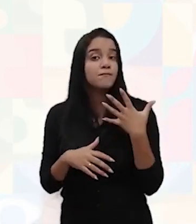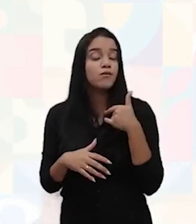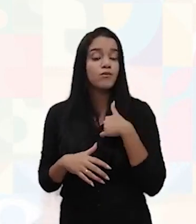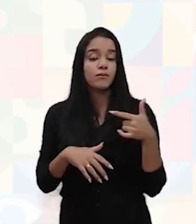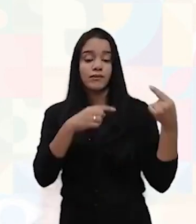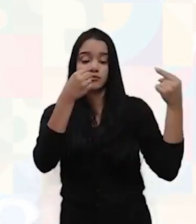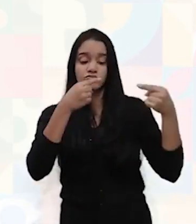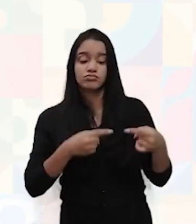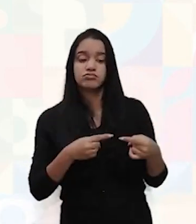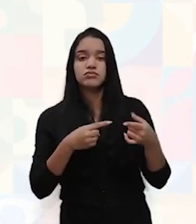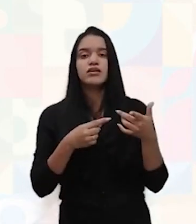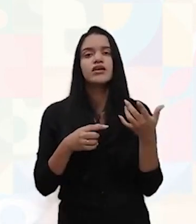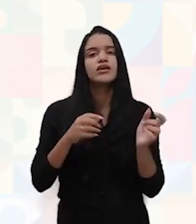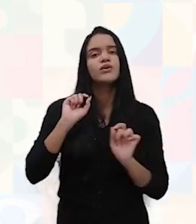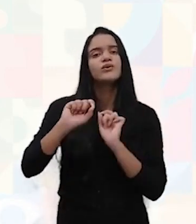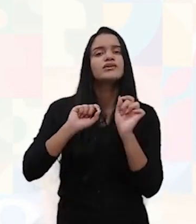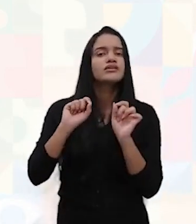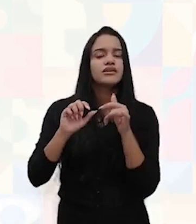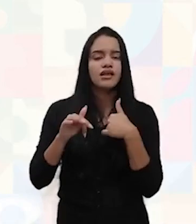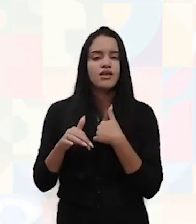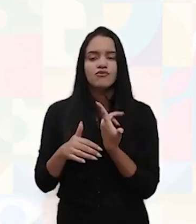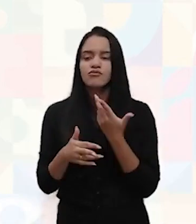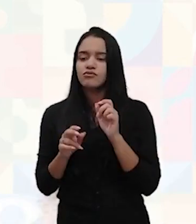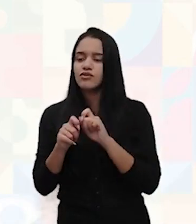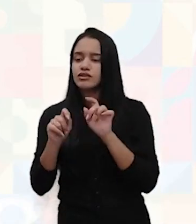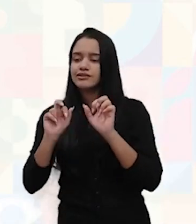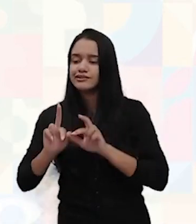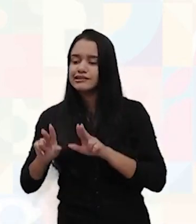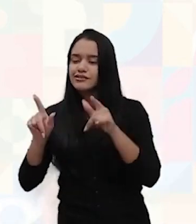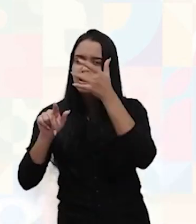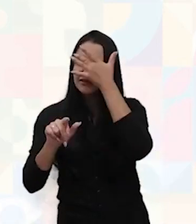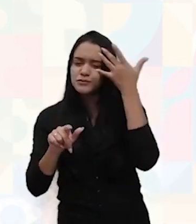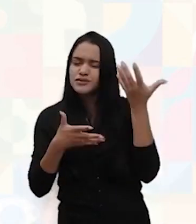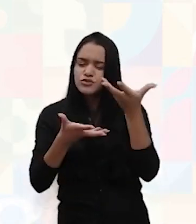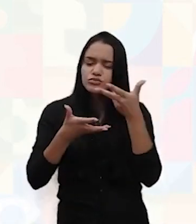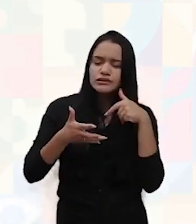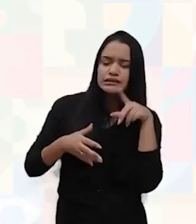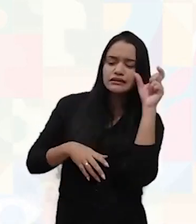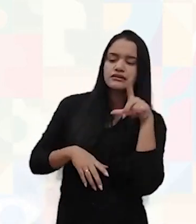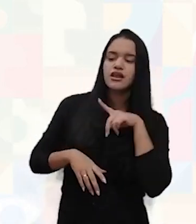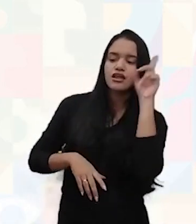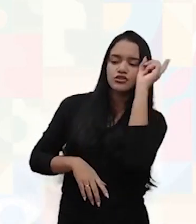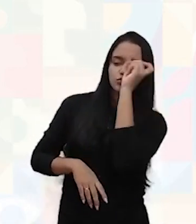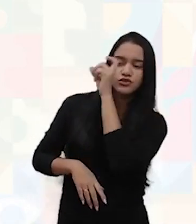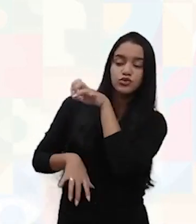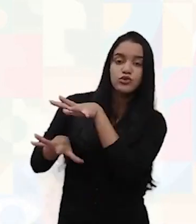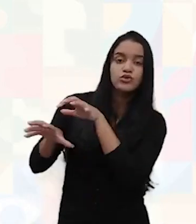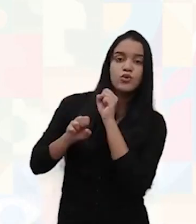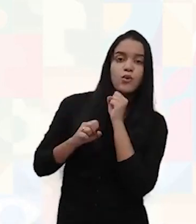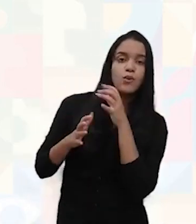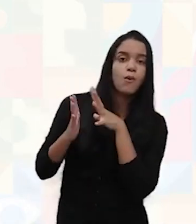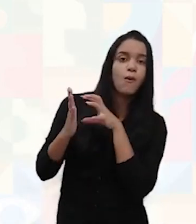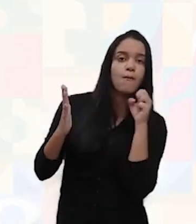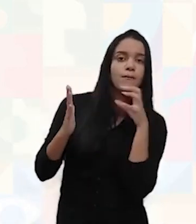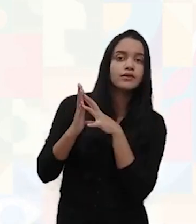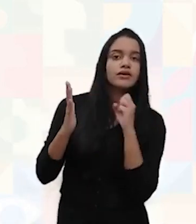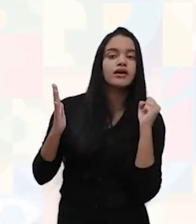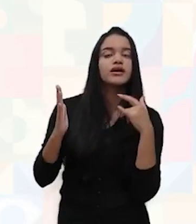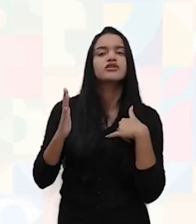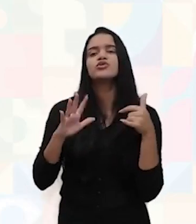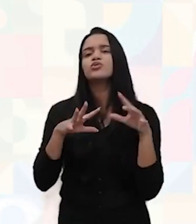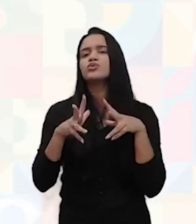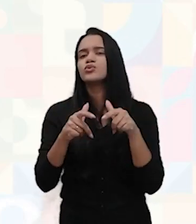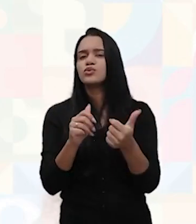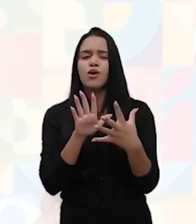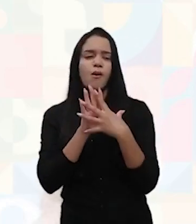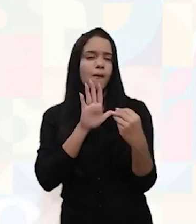concorrentes, o que é que eu faço de maneira diferenciada, que as pessoas têm dificuldade de copiar. Porque tudo